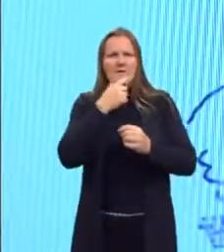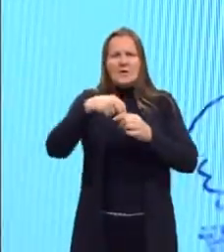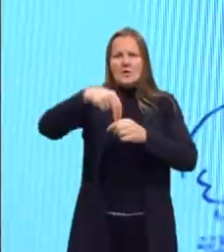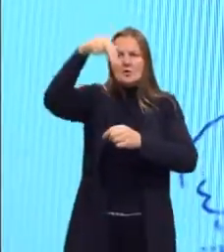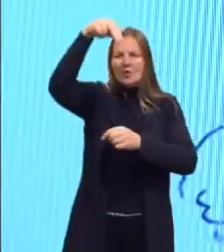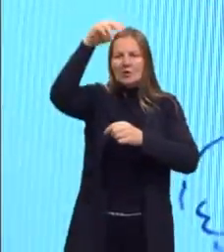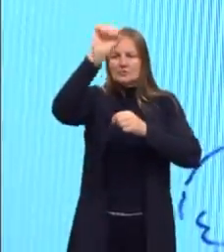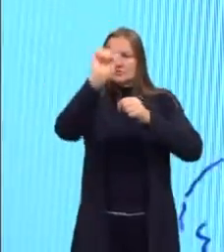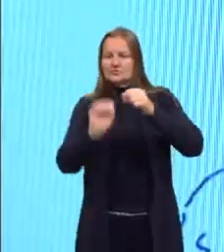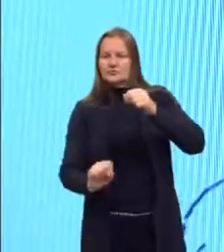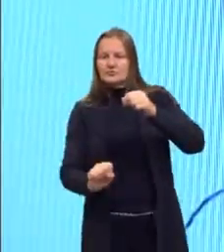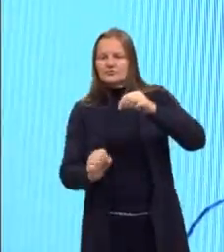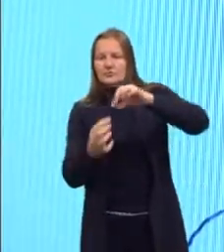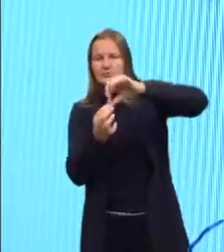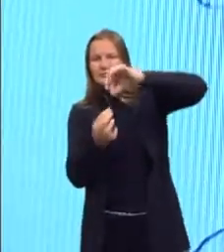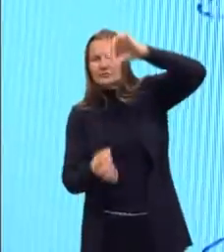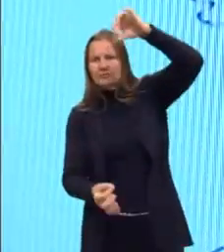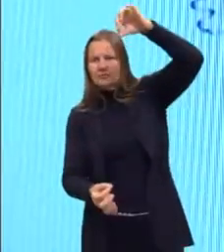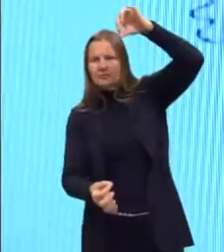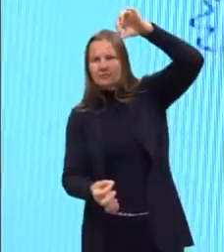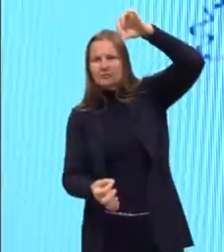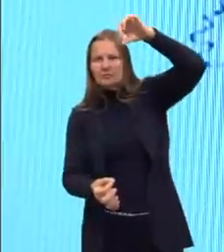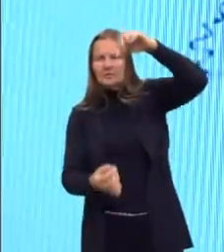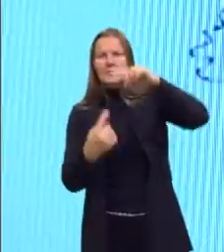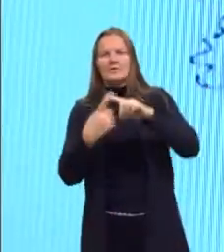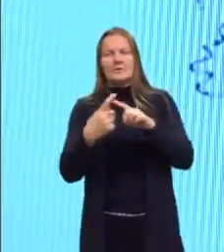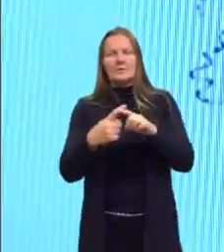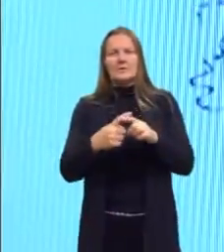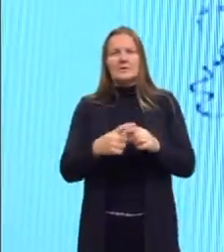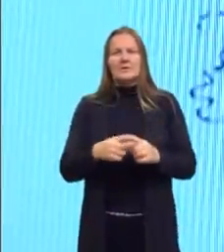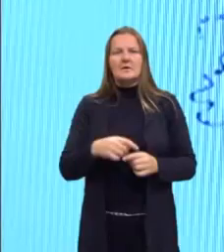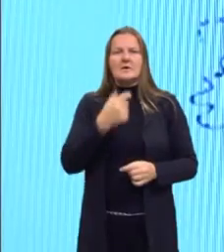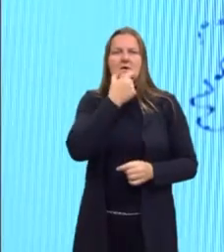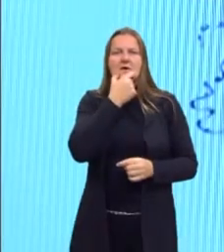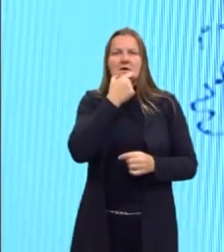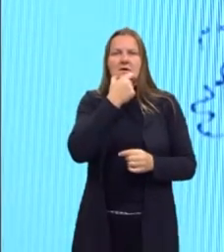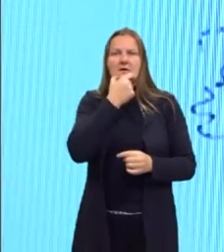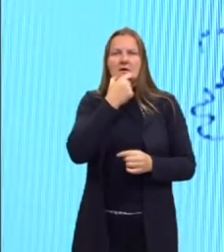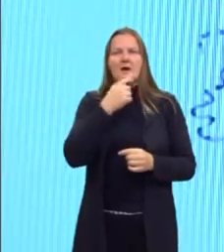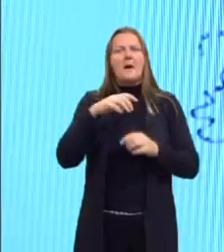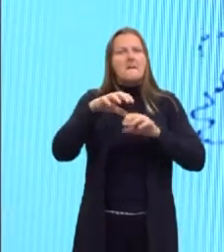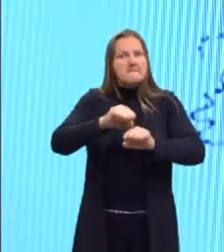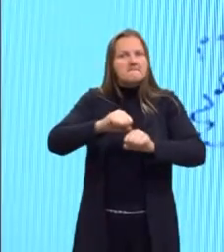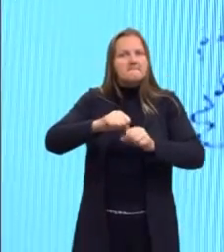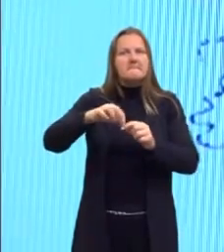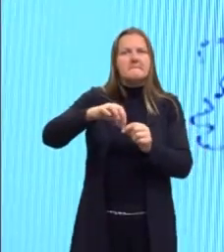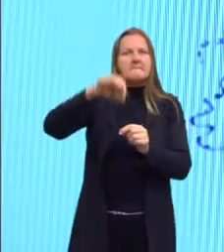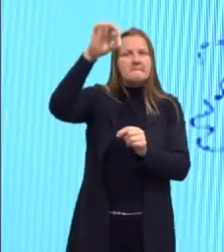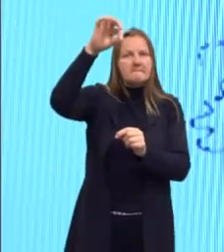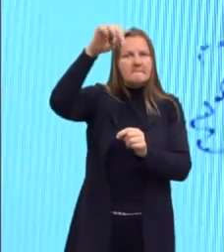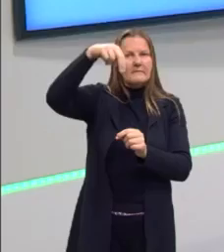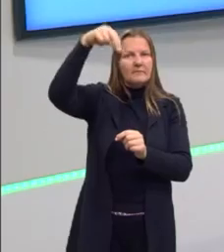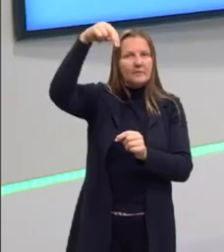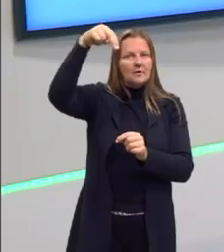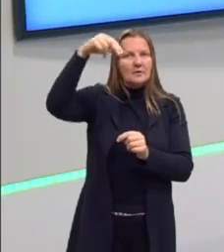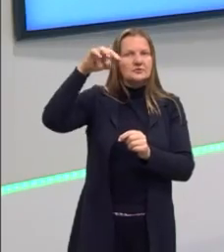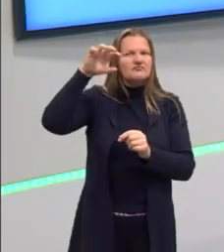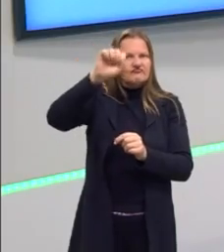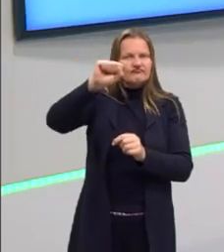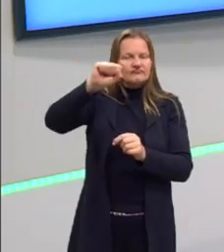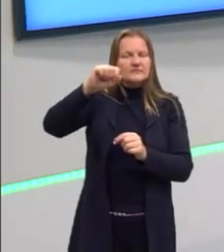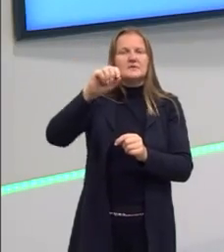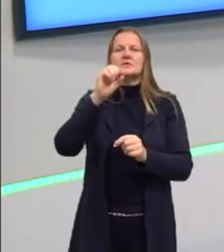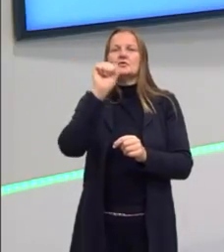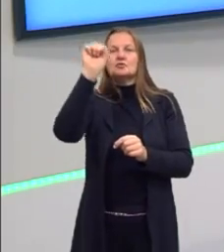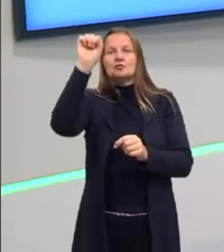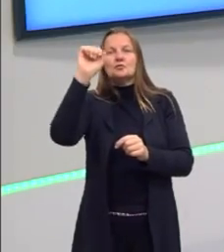da África, né, através de uma linha férrea, né, e aí, convido vocês a verem o filme,